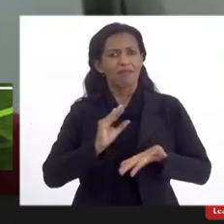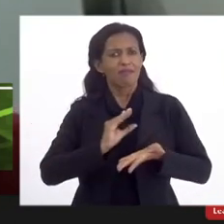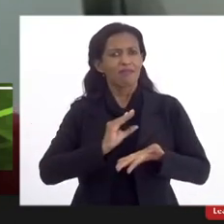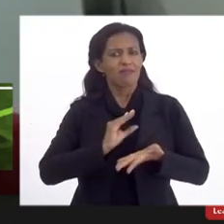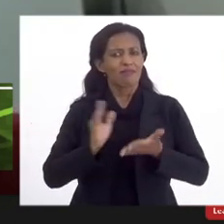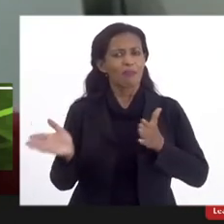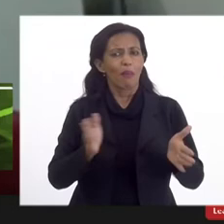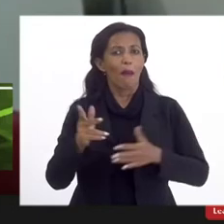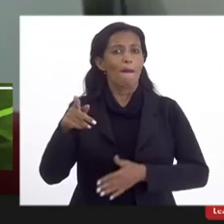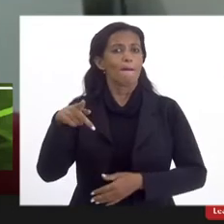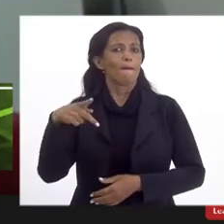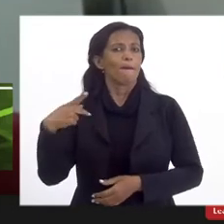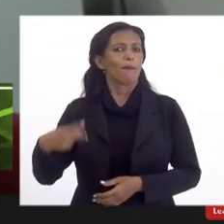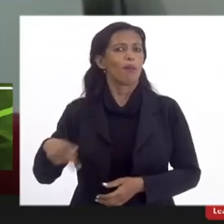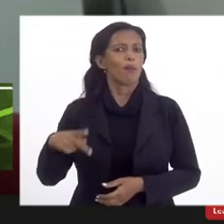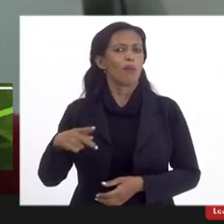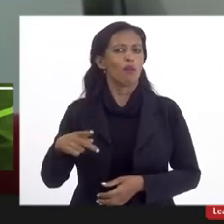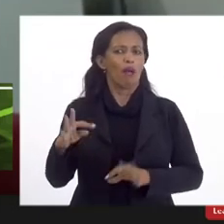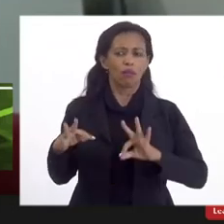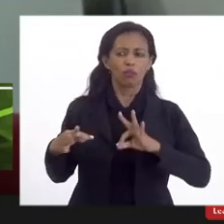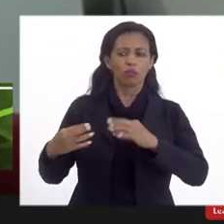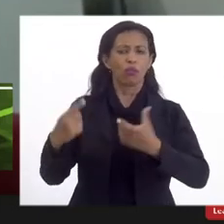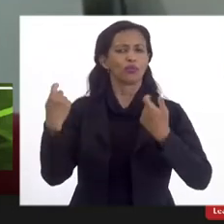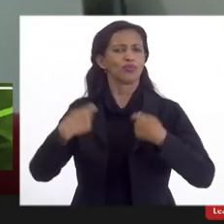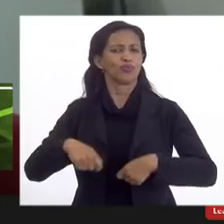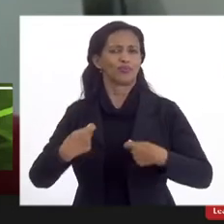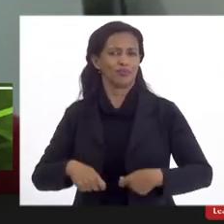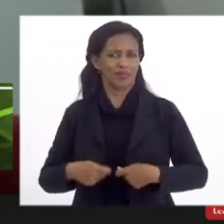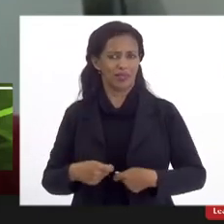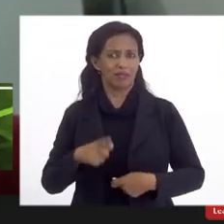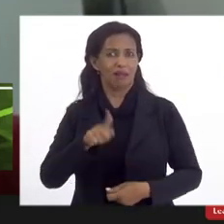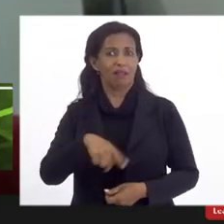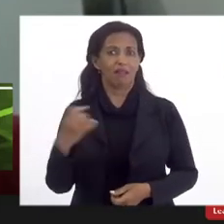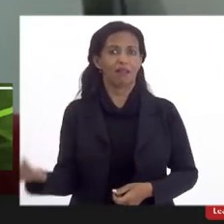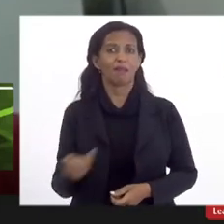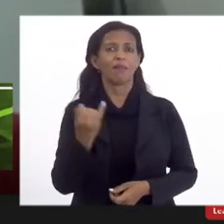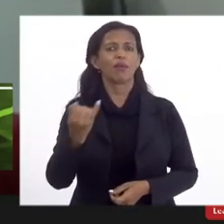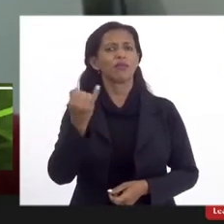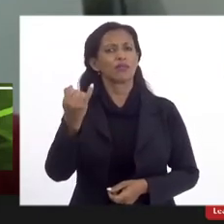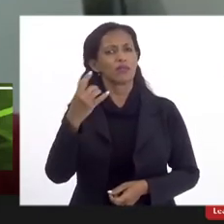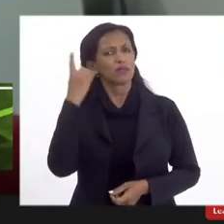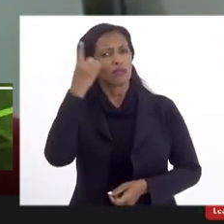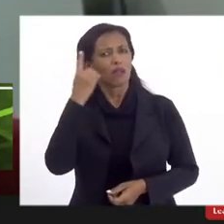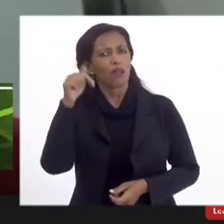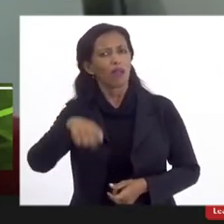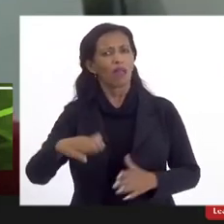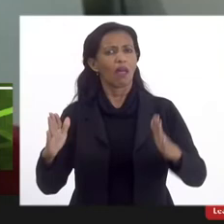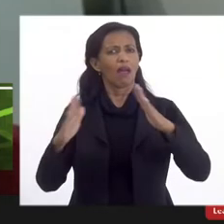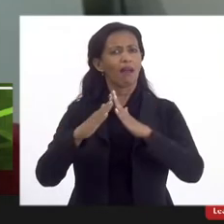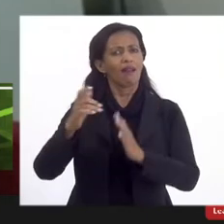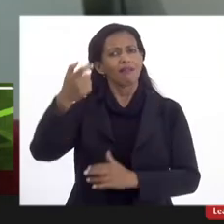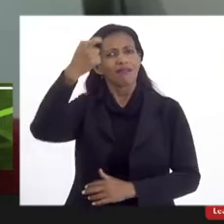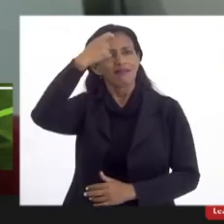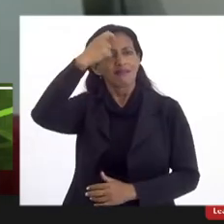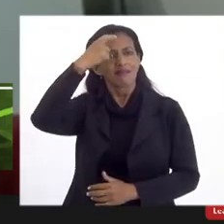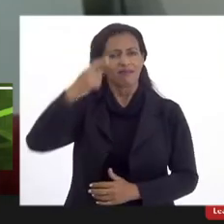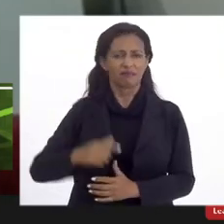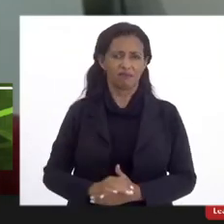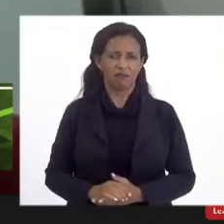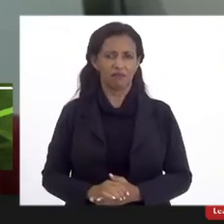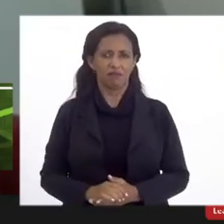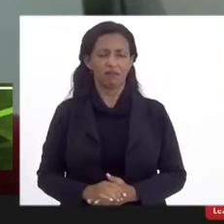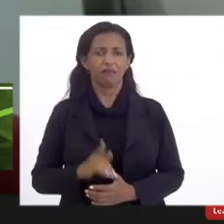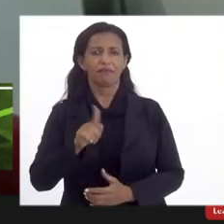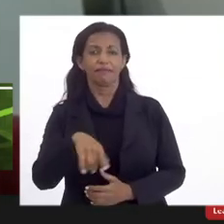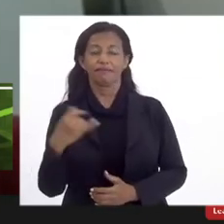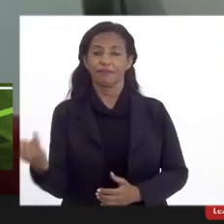que conta com o apoio de todos. Isso é muito importante que os parlamentares dessa casa tenham ciência. É